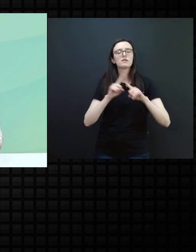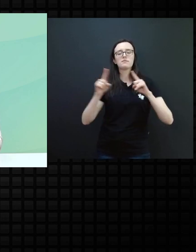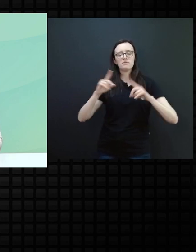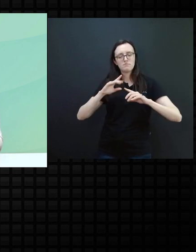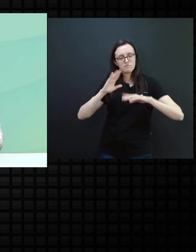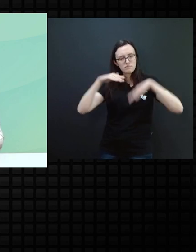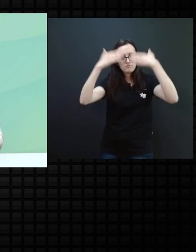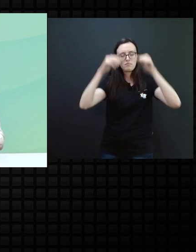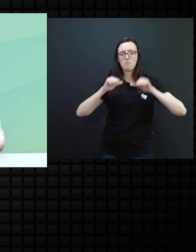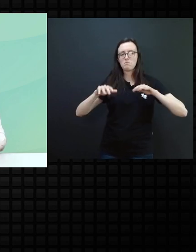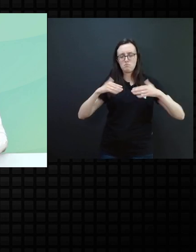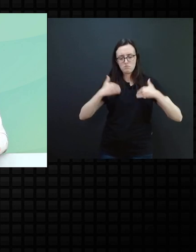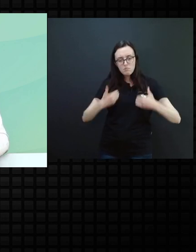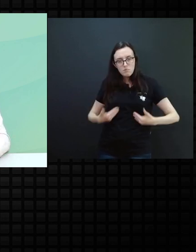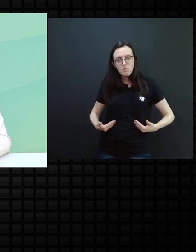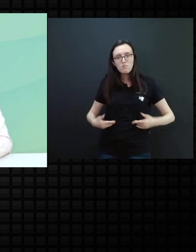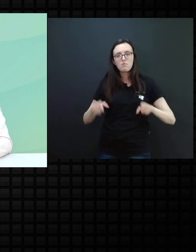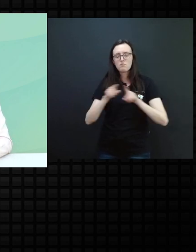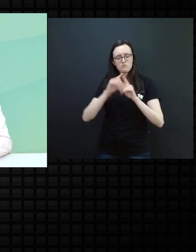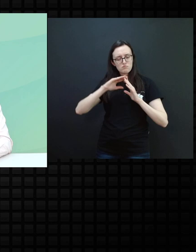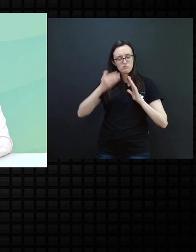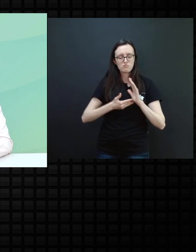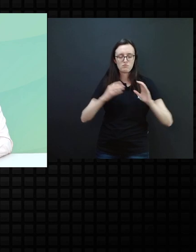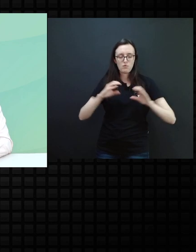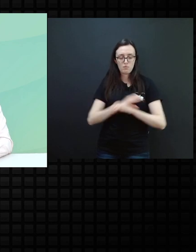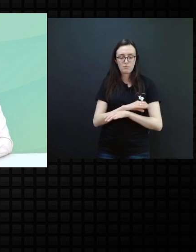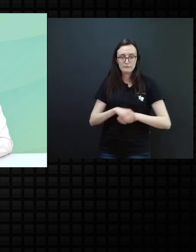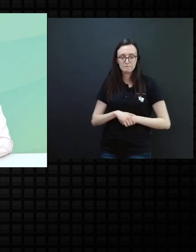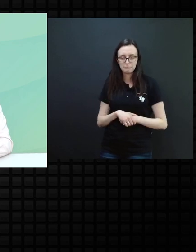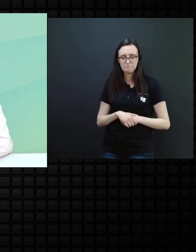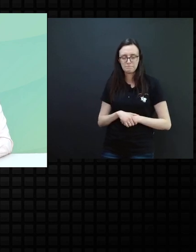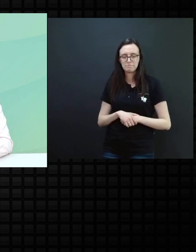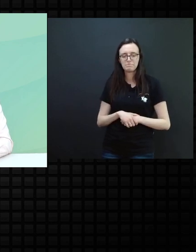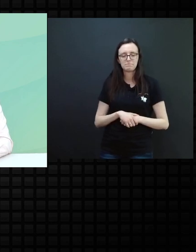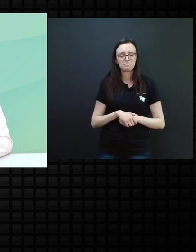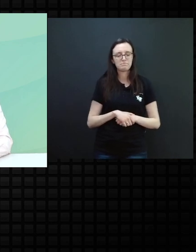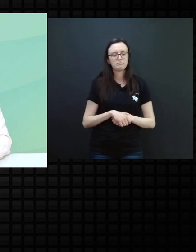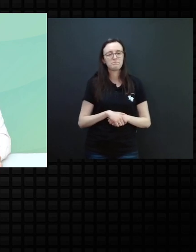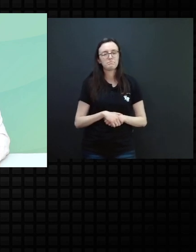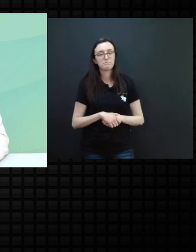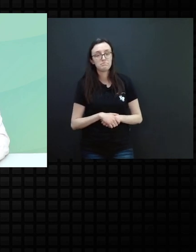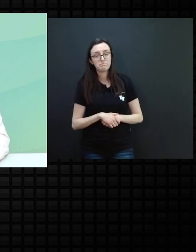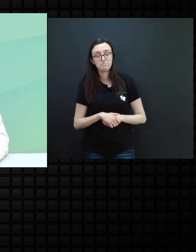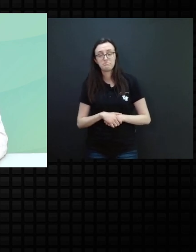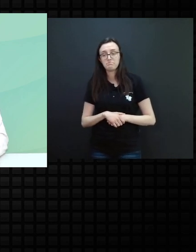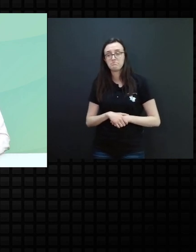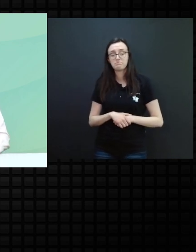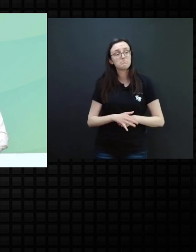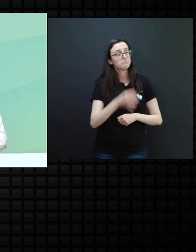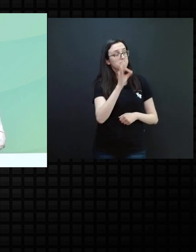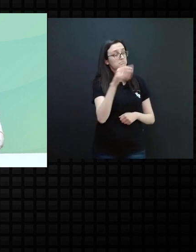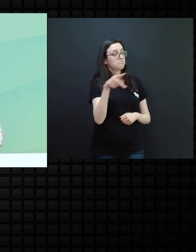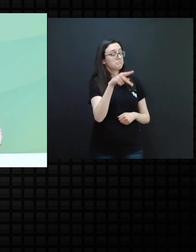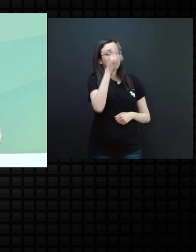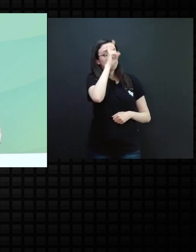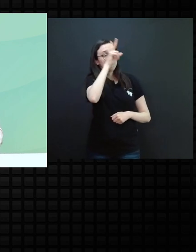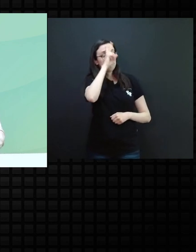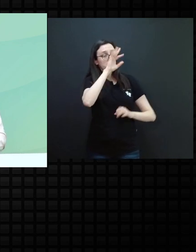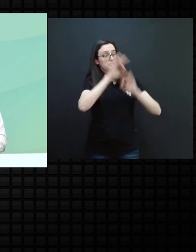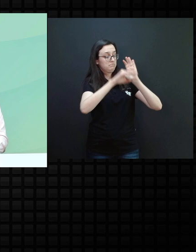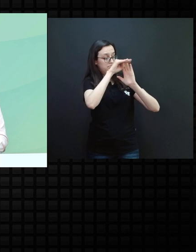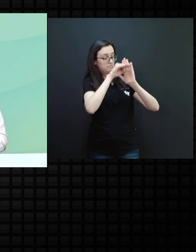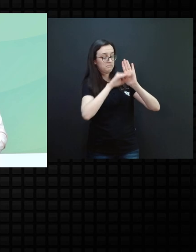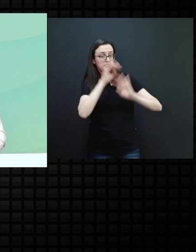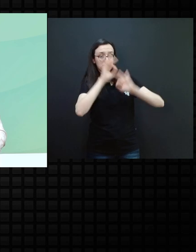desenvolvimento motor, o desenvolvimento global dele. é, professor, ele bem, bem lembrado, né, sobre esse planejamento,